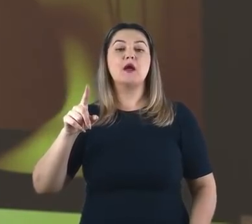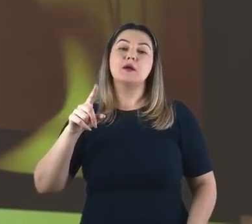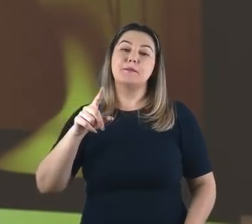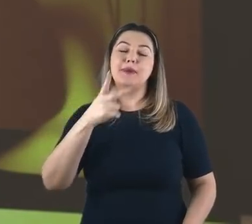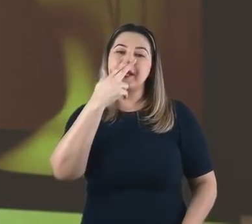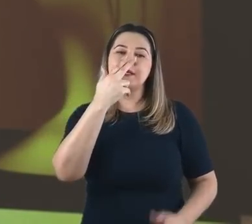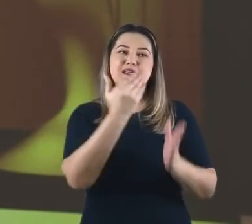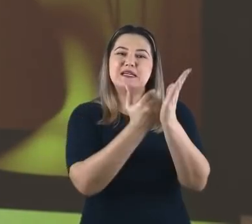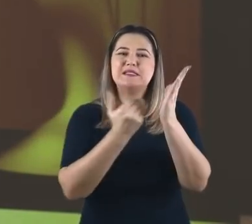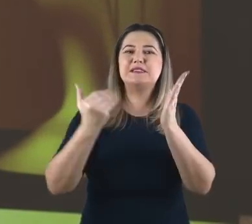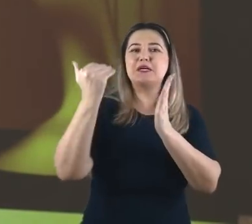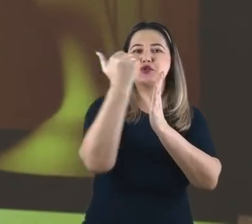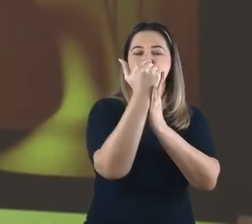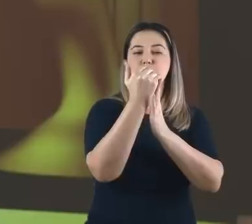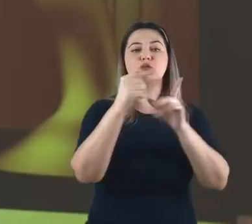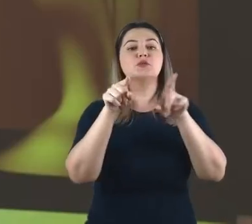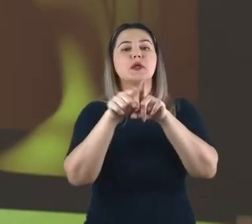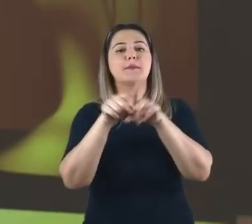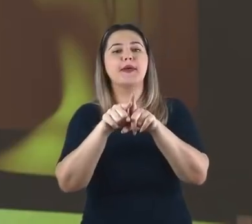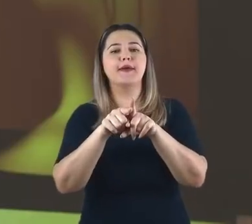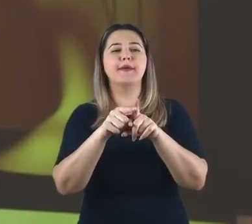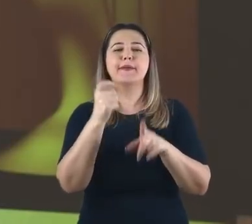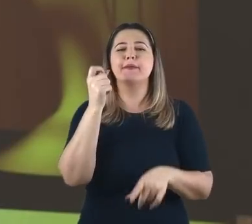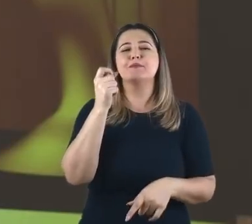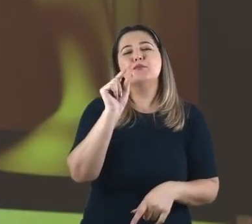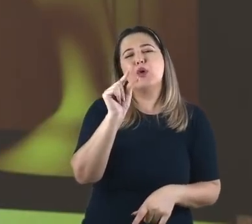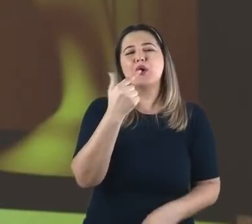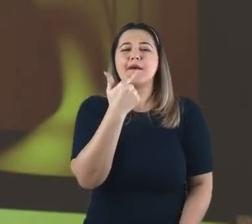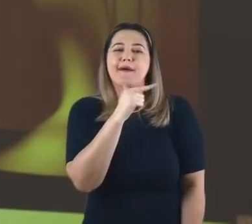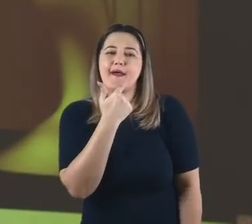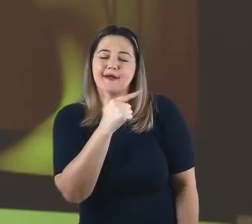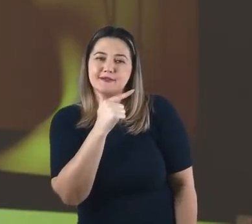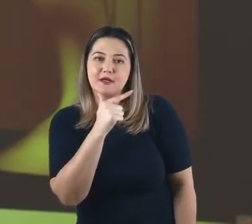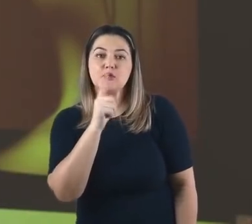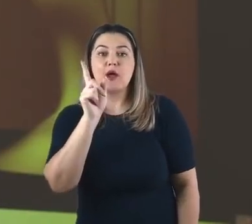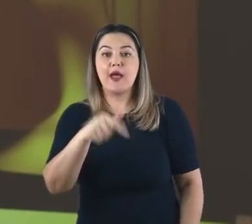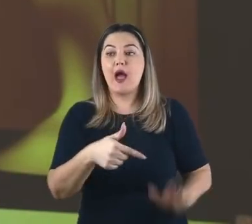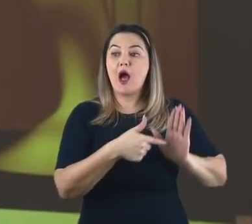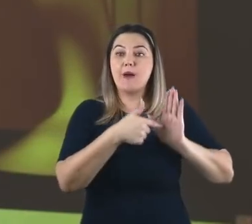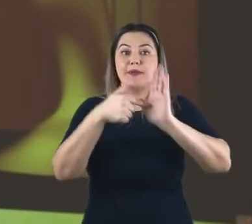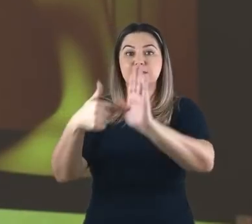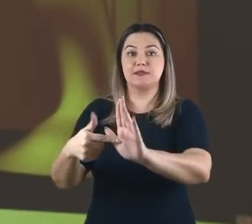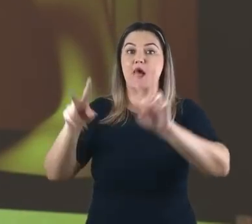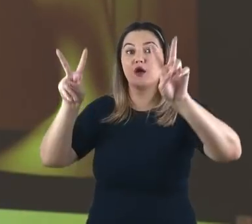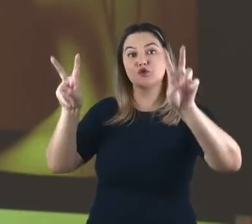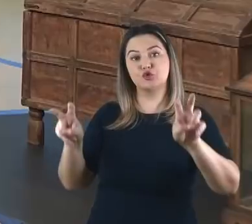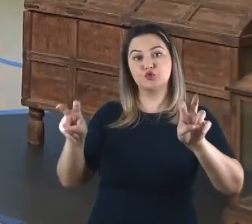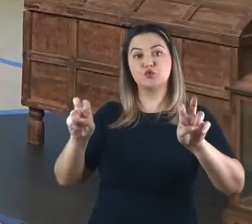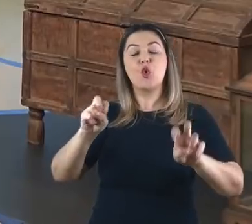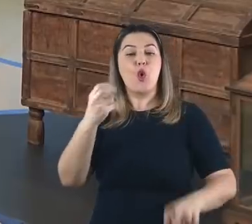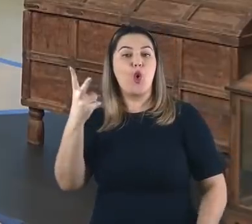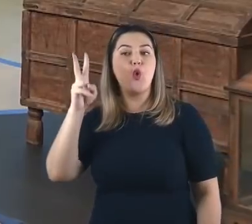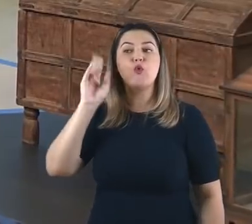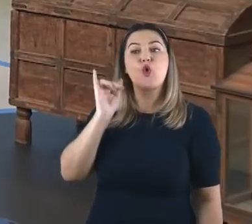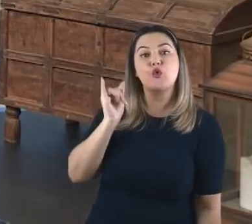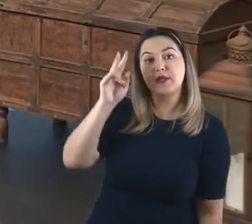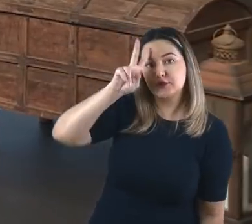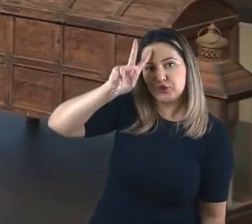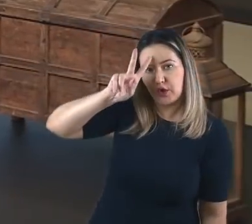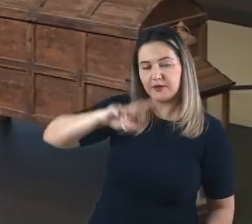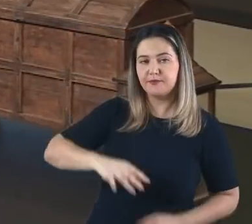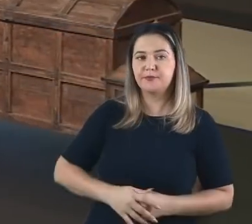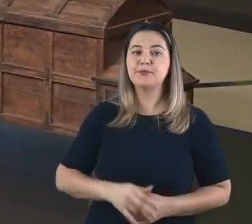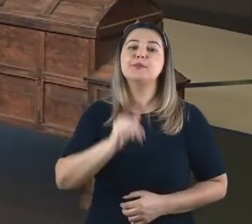formas engraçadas, bem-humoradas, de contar uma história ou apresentar um assunto. Por exemplo, quando Jesus